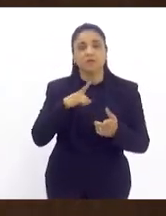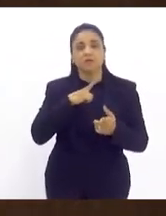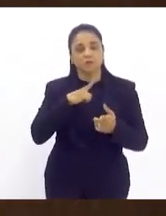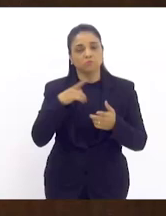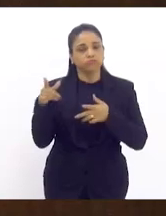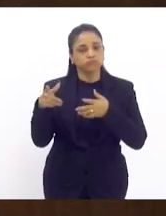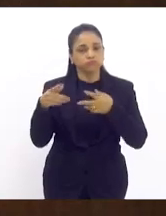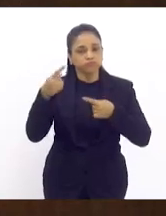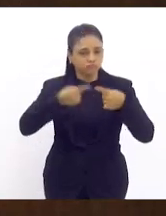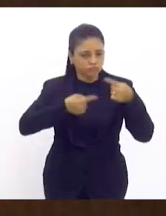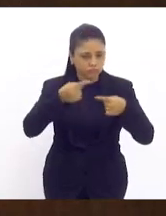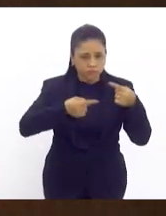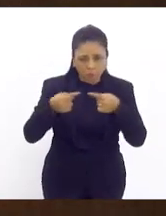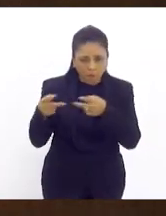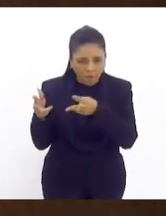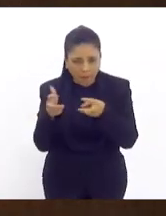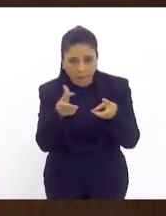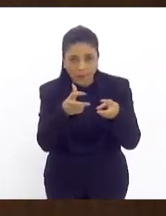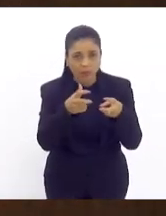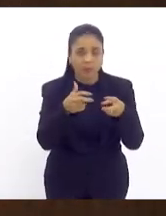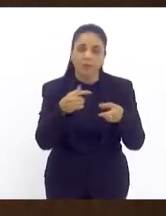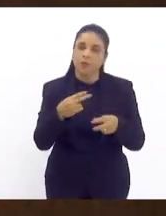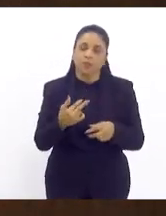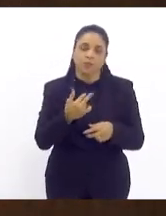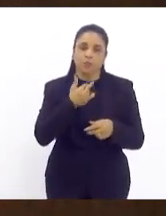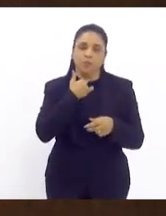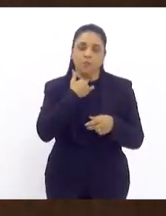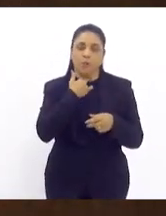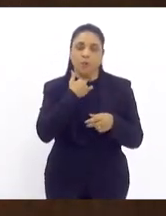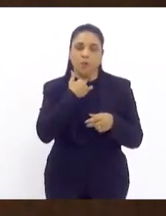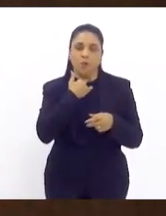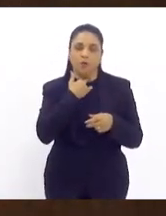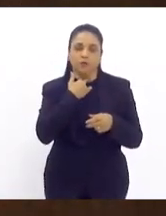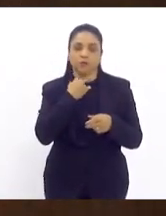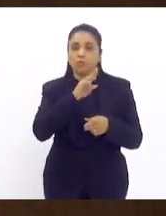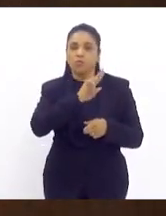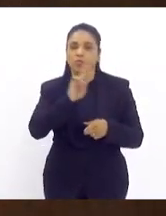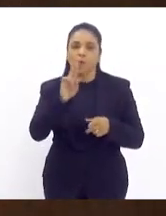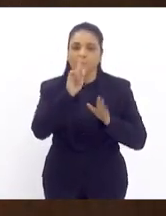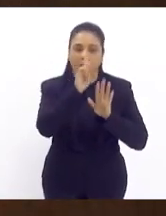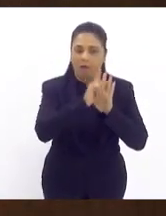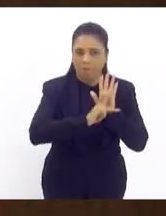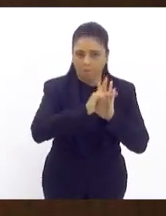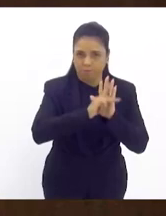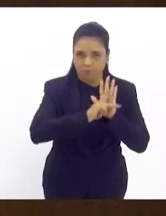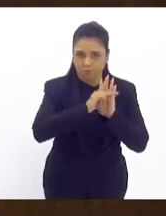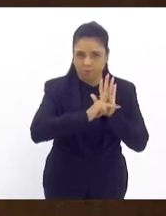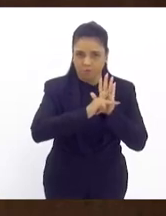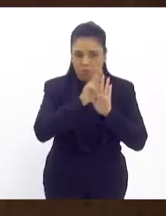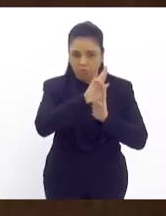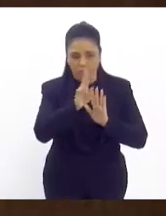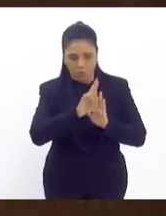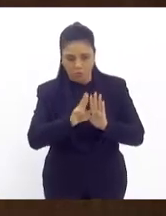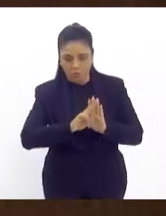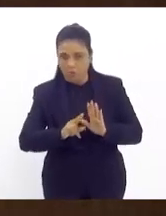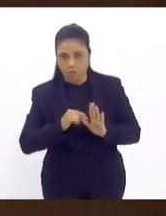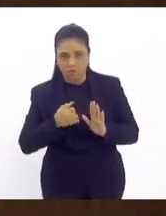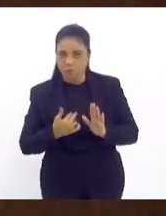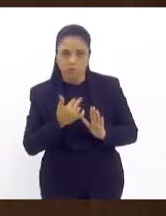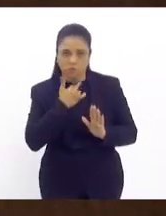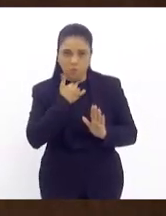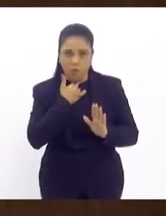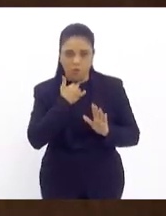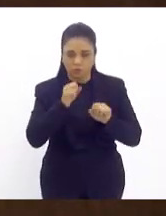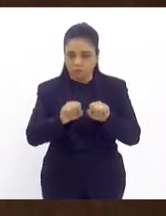discussão a gente não pode pessoalizar o projeto não pode nomear para quem serão os beneficiados de uma produção da